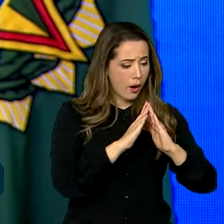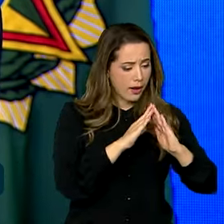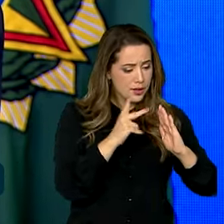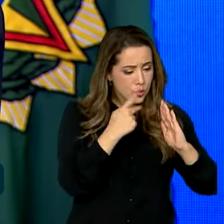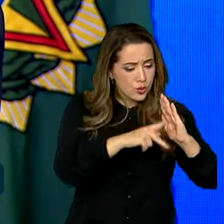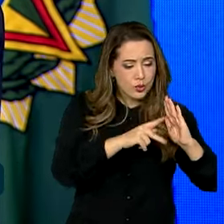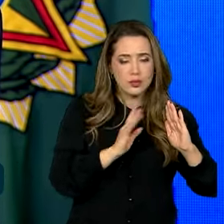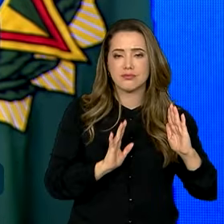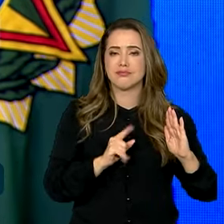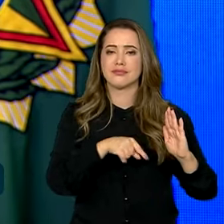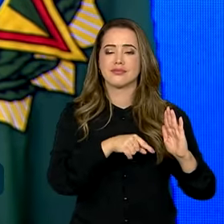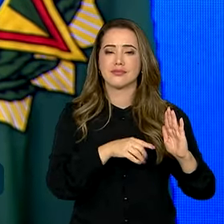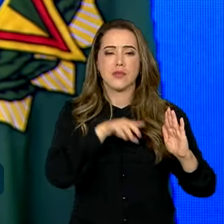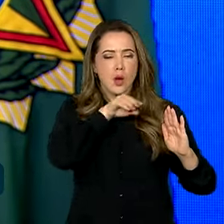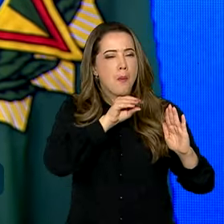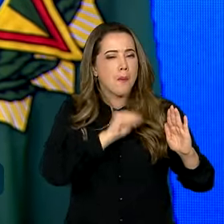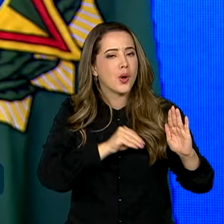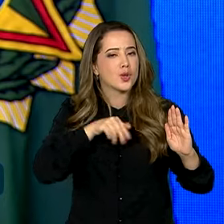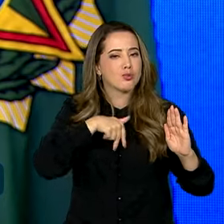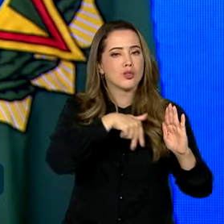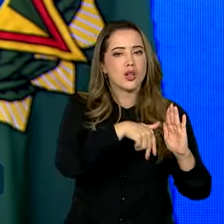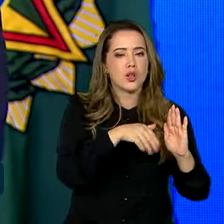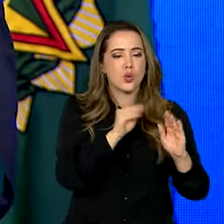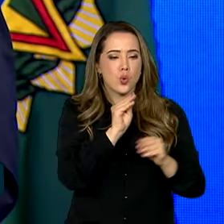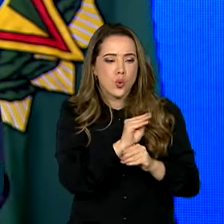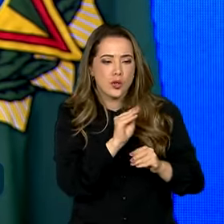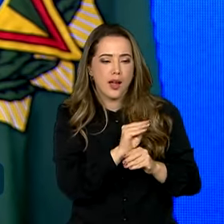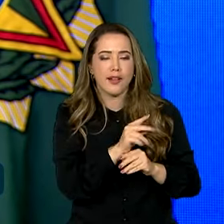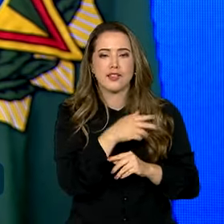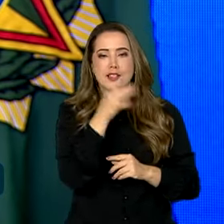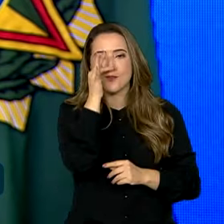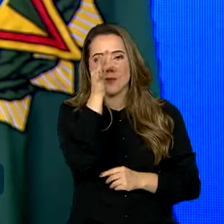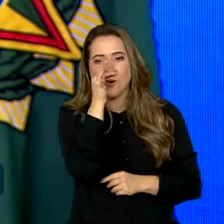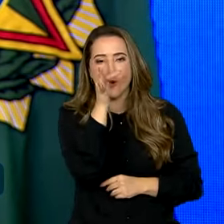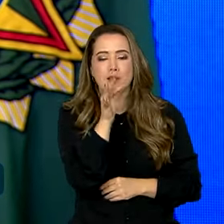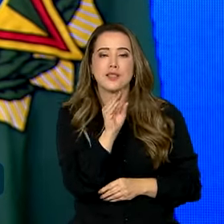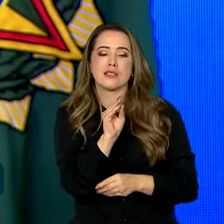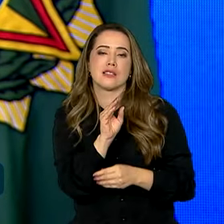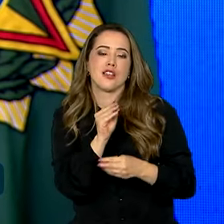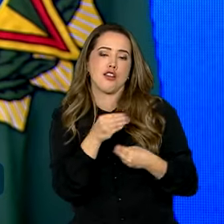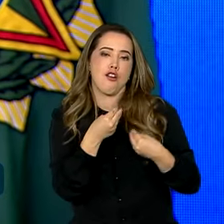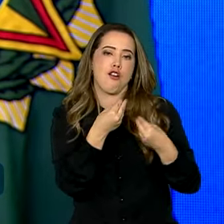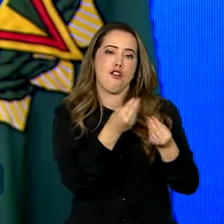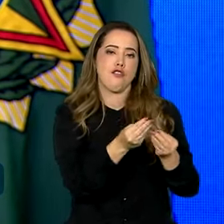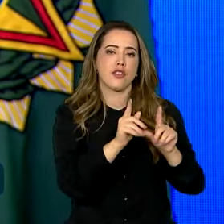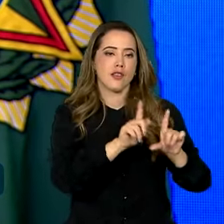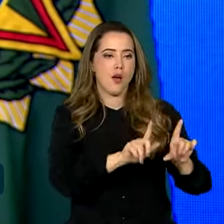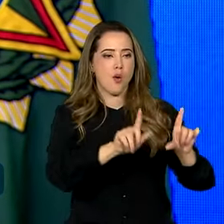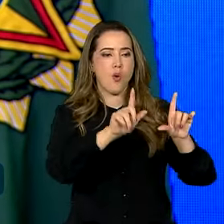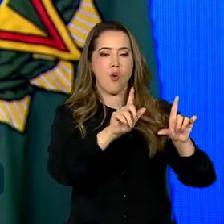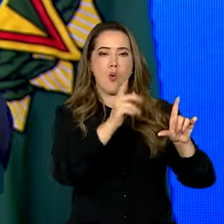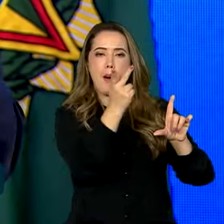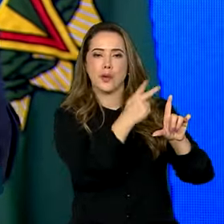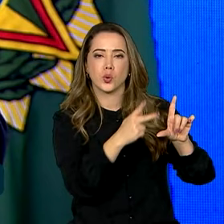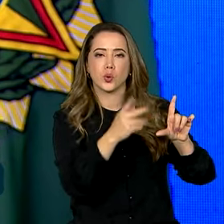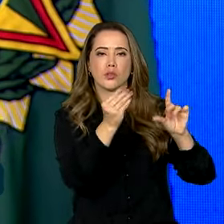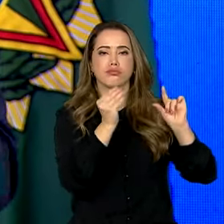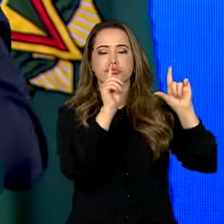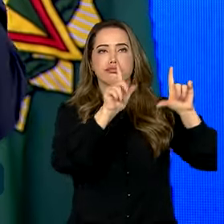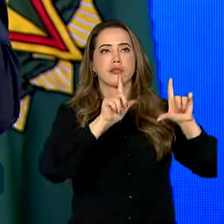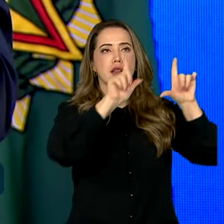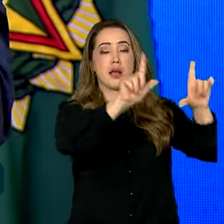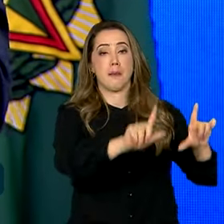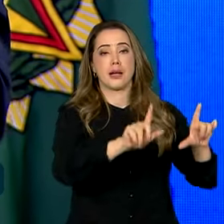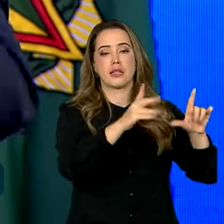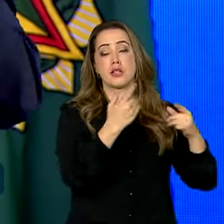que é seu. Ali você vai criar o seu vasinho de flores. Ali você vai colocar o seu quadro na parede, porque se você alugar a